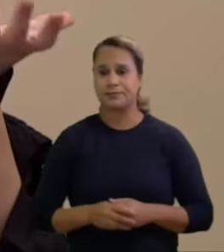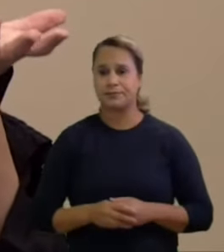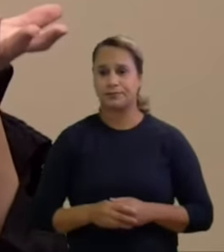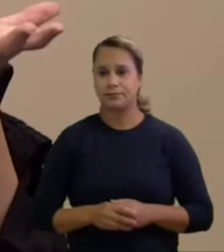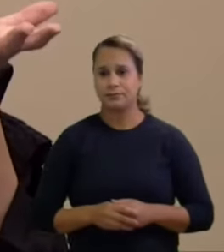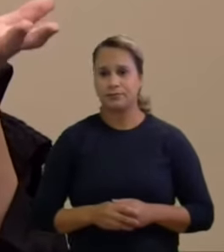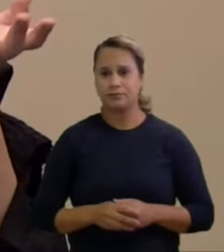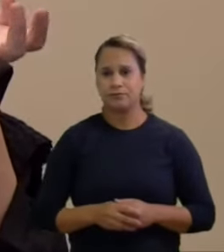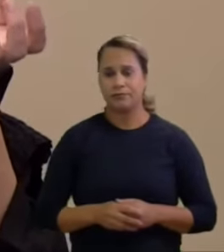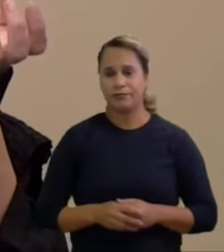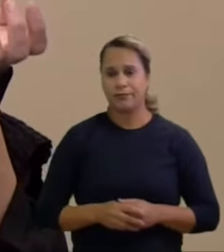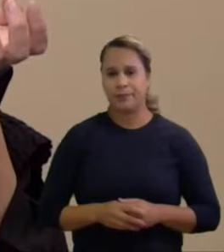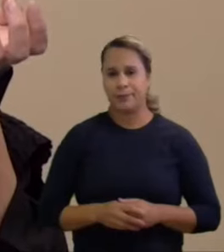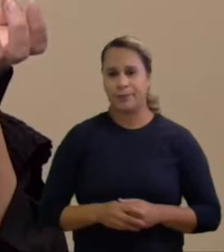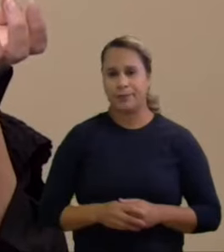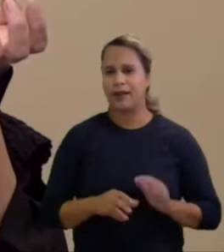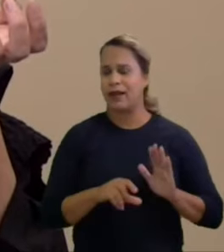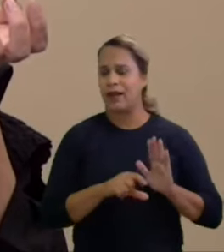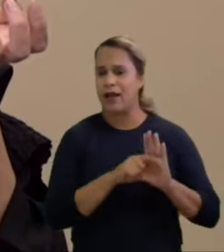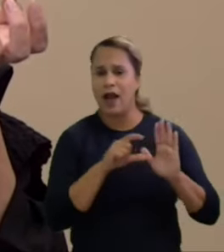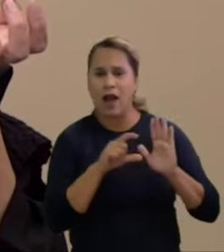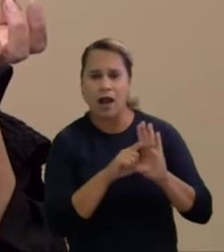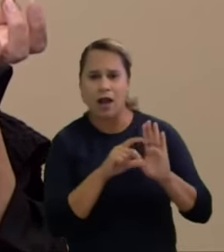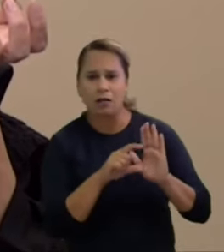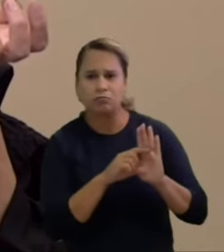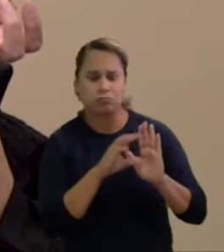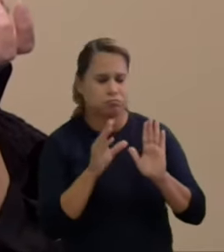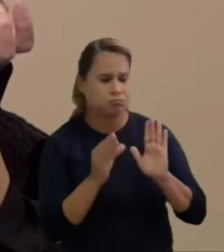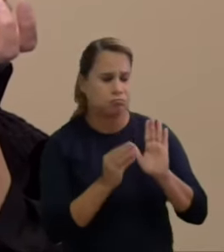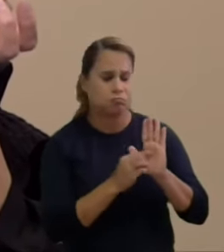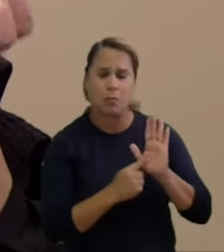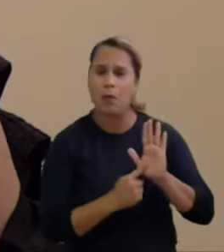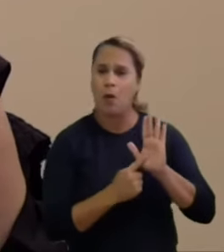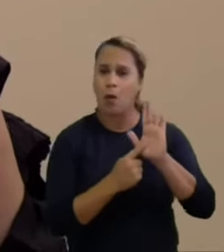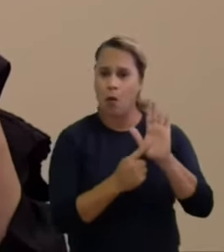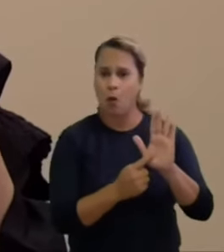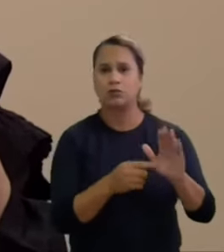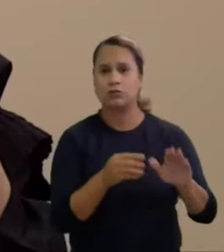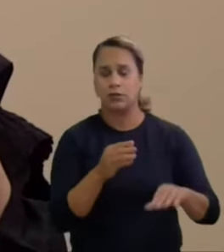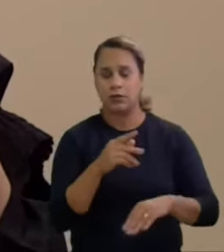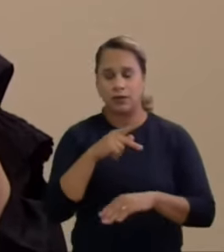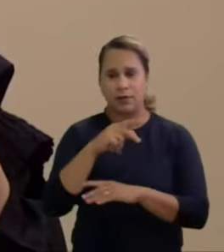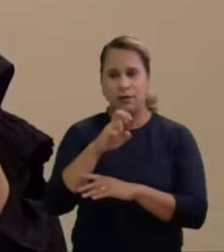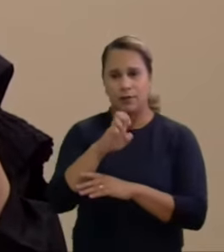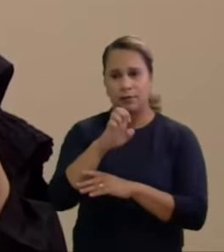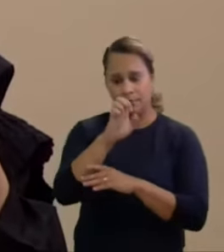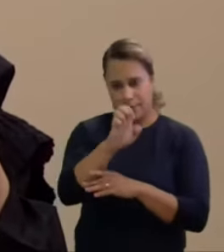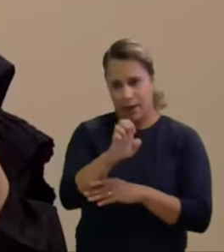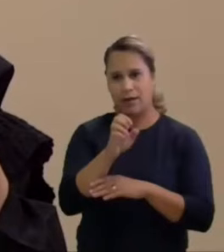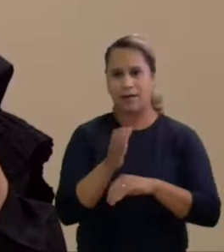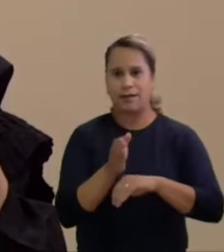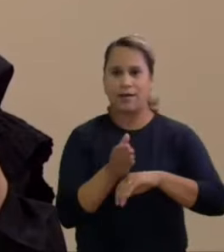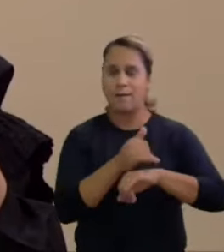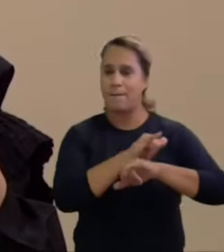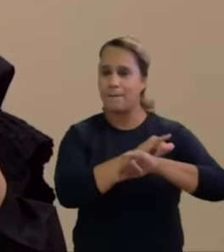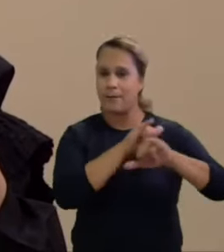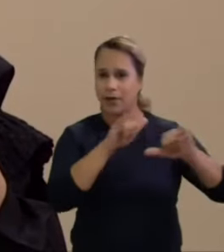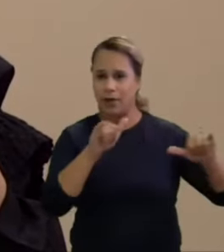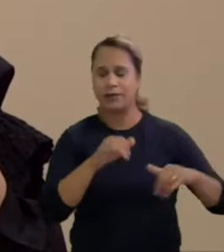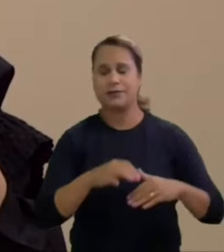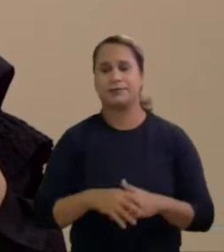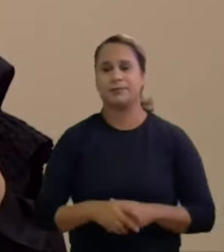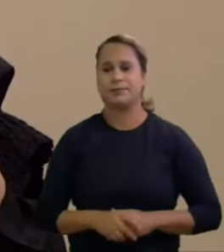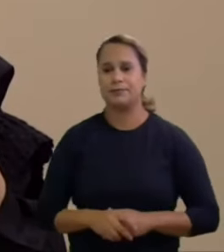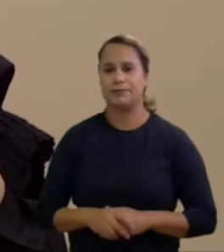se verifica a cláusula que preveja a exclusão de serviços durante a pré-campanha, a inclusão de serviços. Ocorre que o Sérgio Moro nunca foi escolhido candidato à